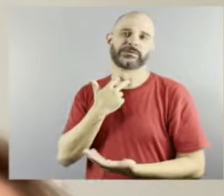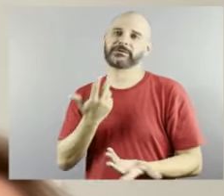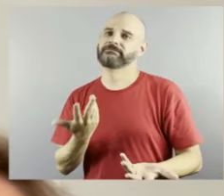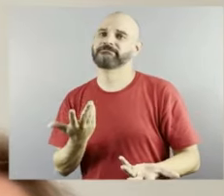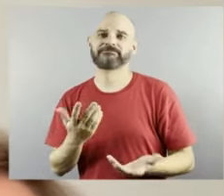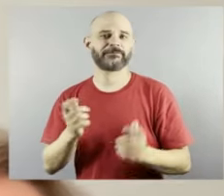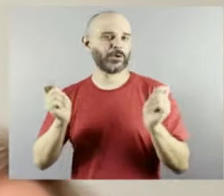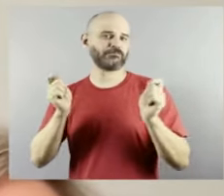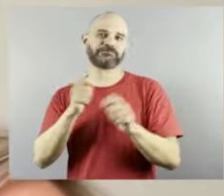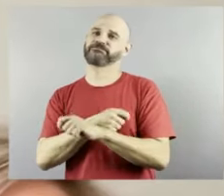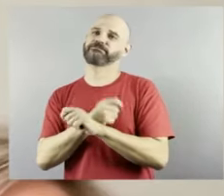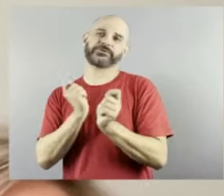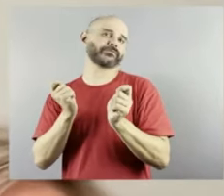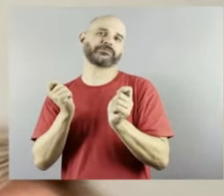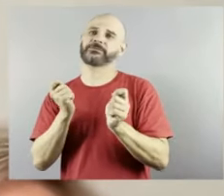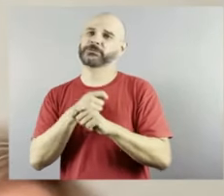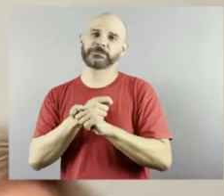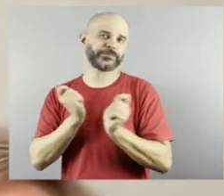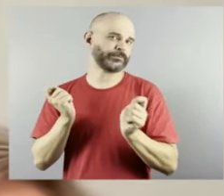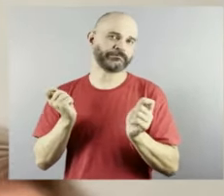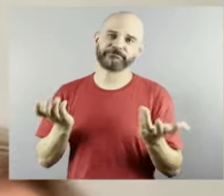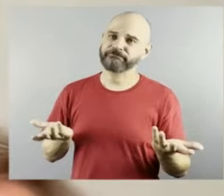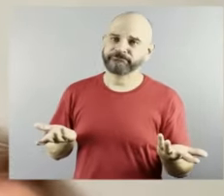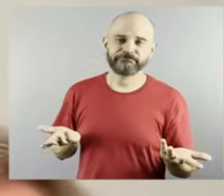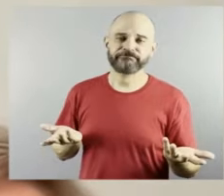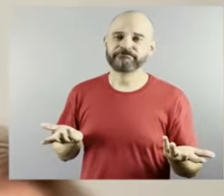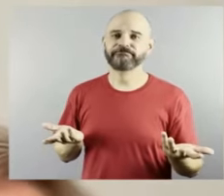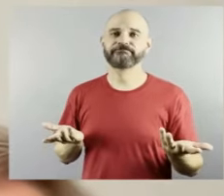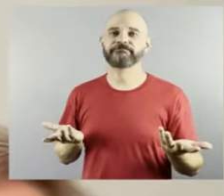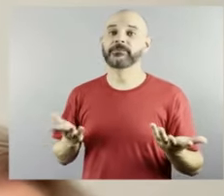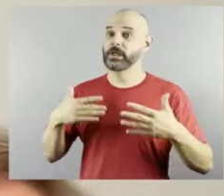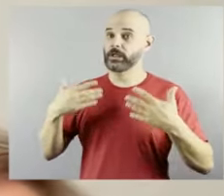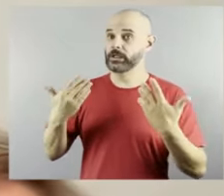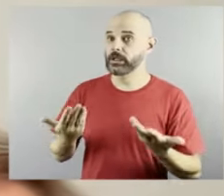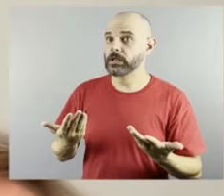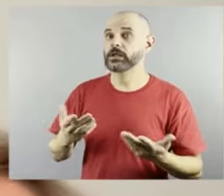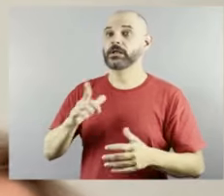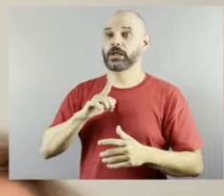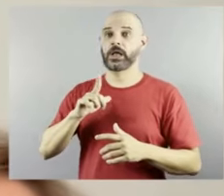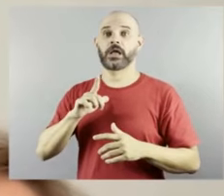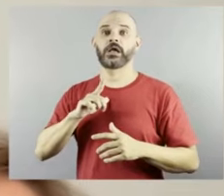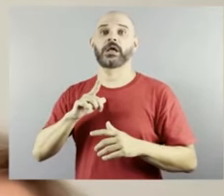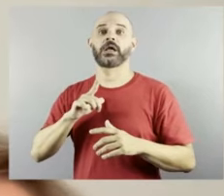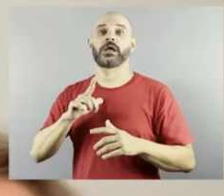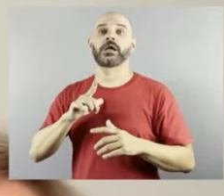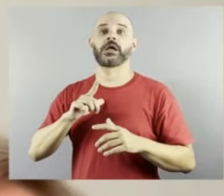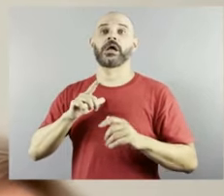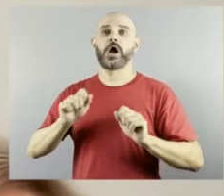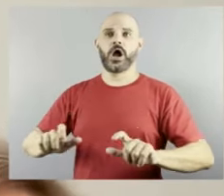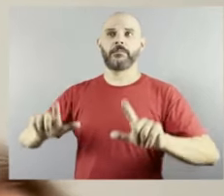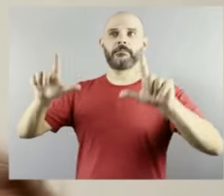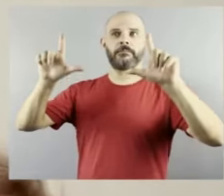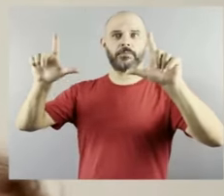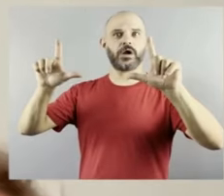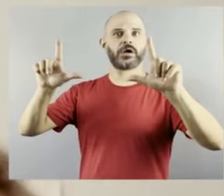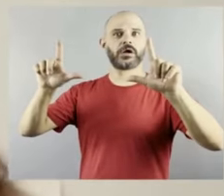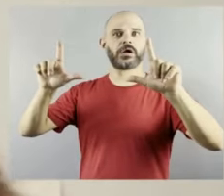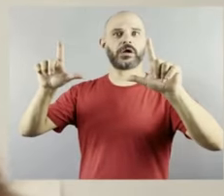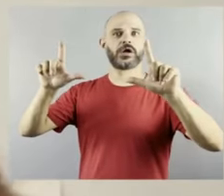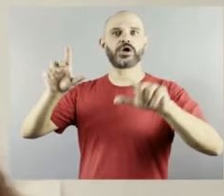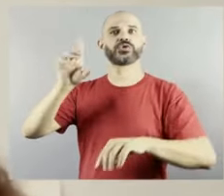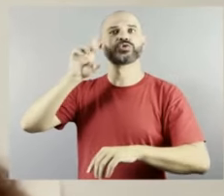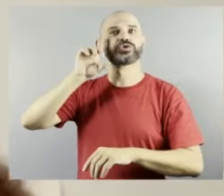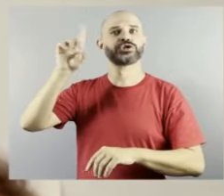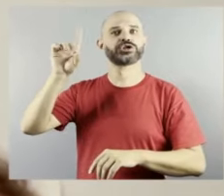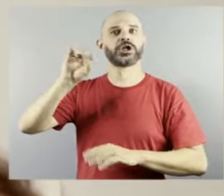a campanha do Dia Internacional da Síndrome de Down está muito em cima disso, né? A gente presume, a gente assume,